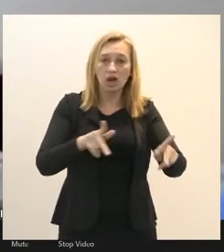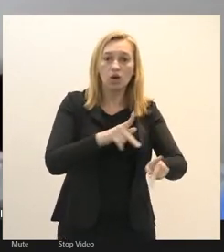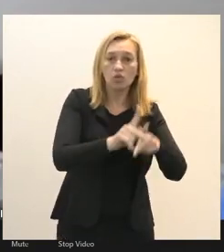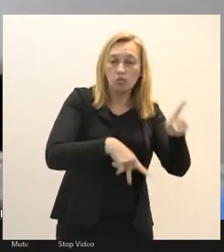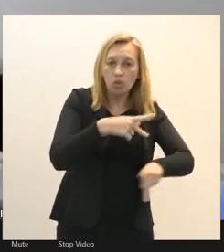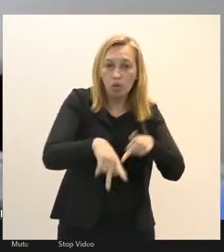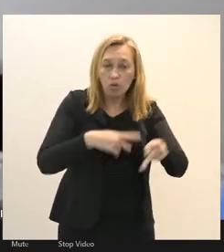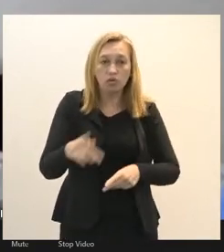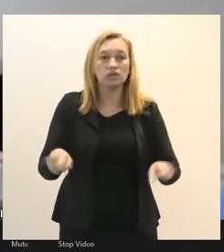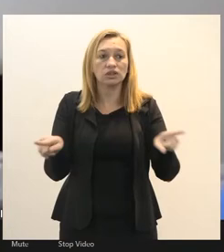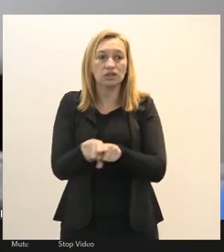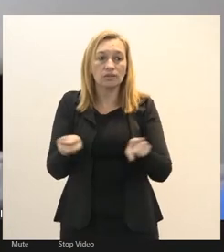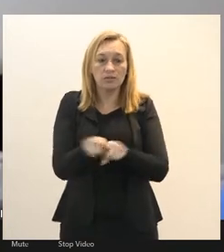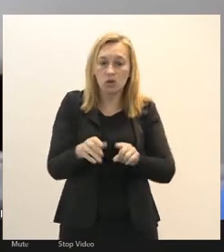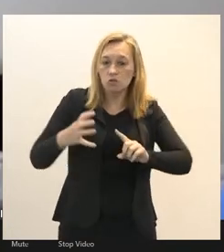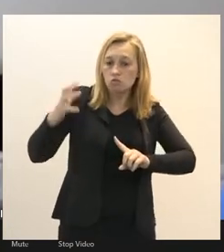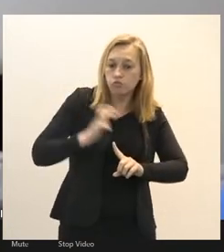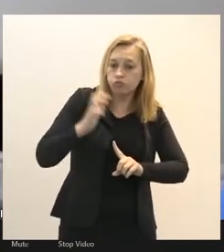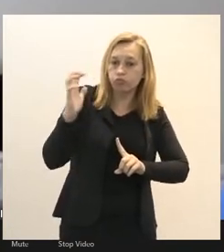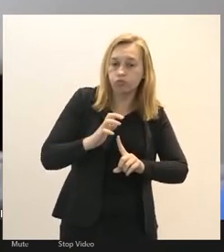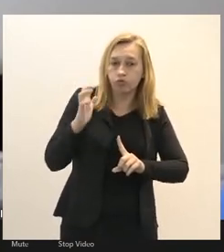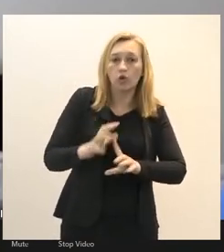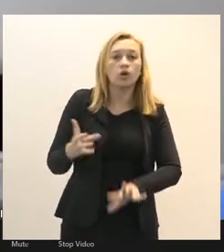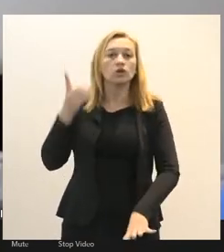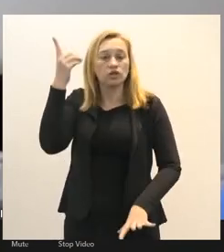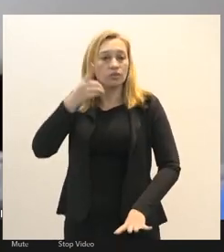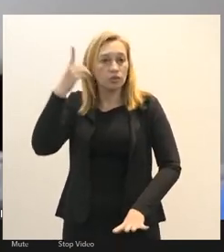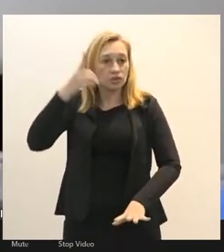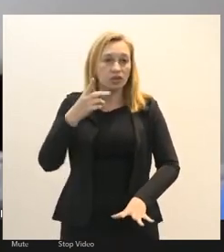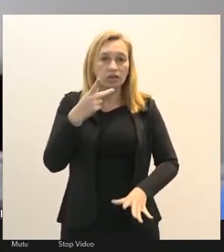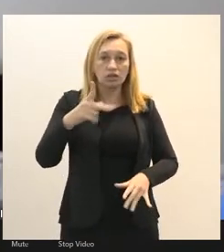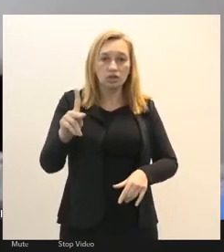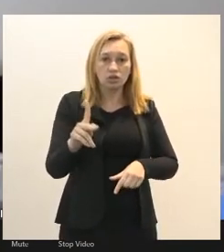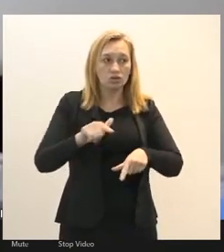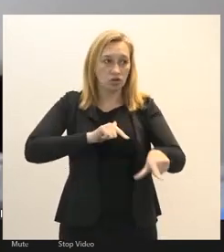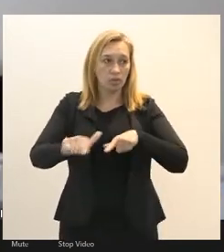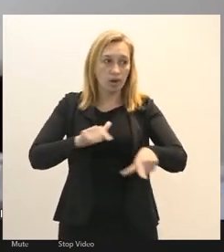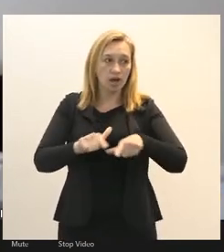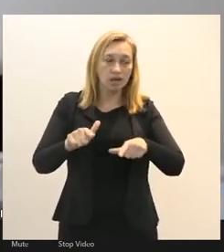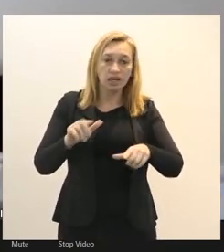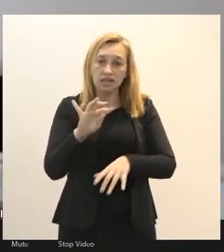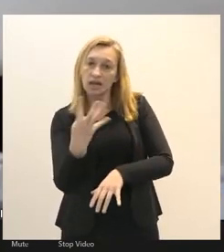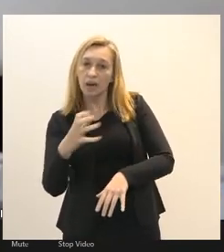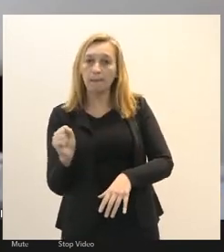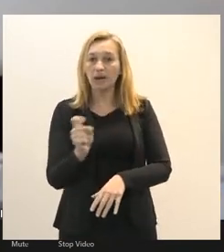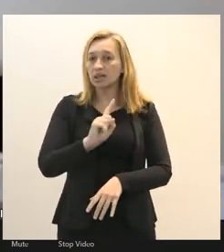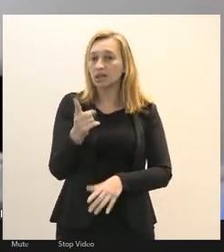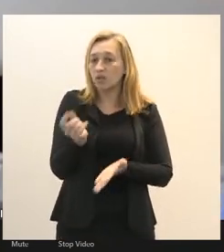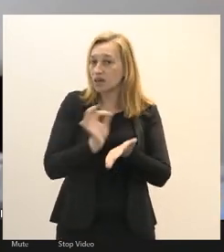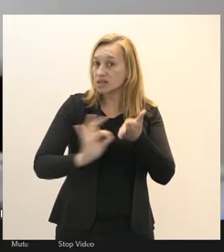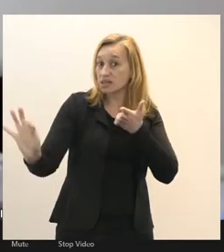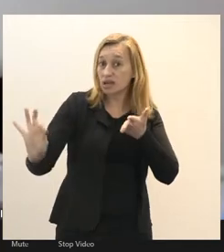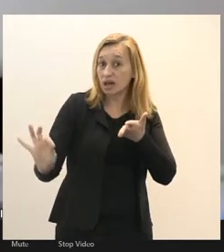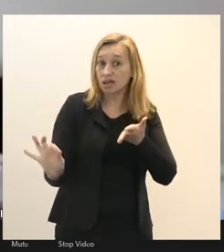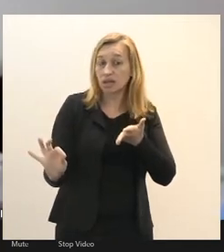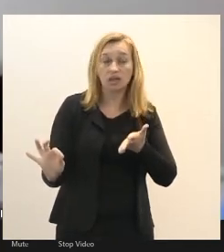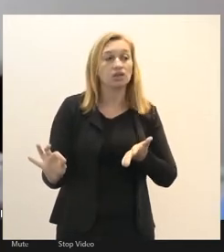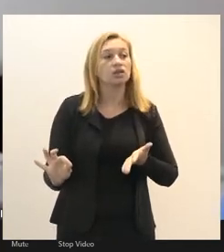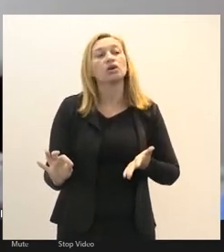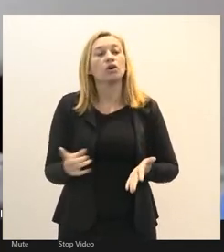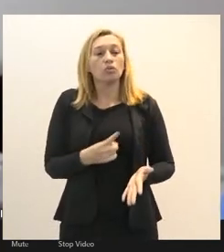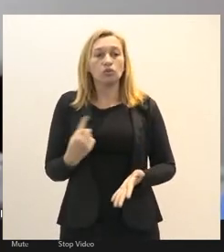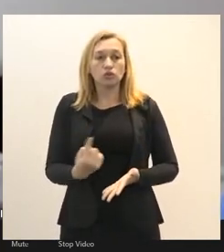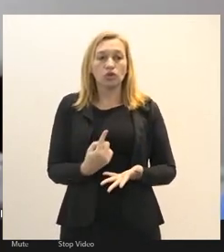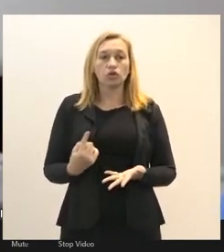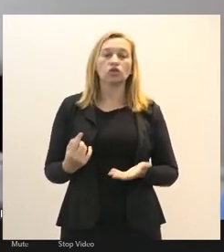e também para pressionar os parlamentares em suas bases essa campanha ainda não está assinada por nós